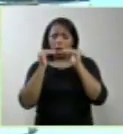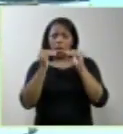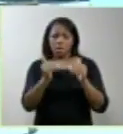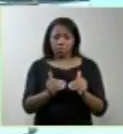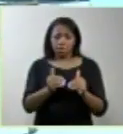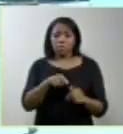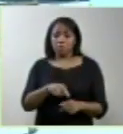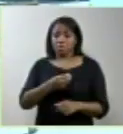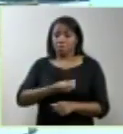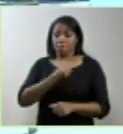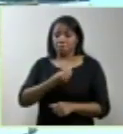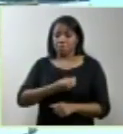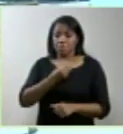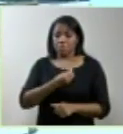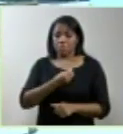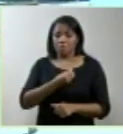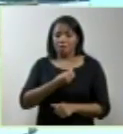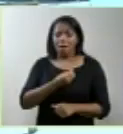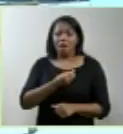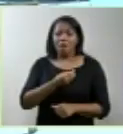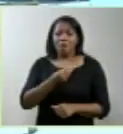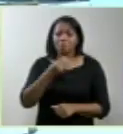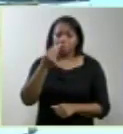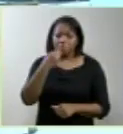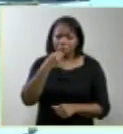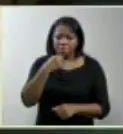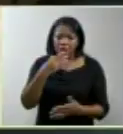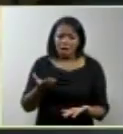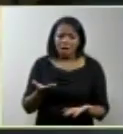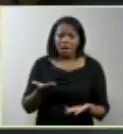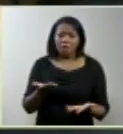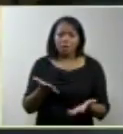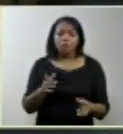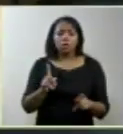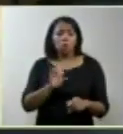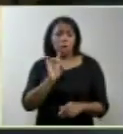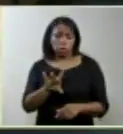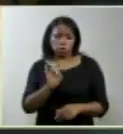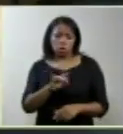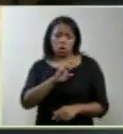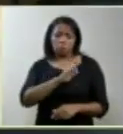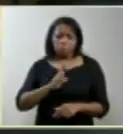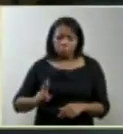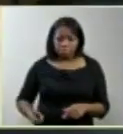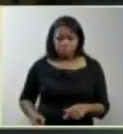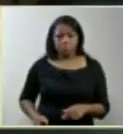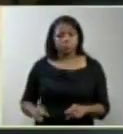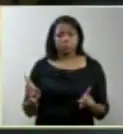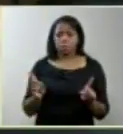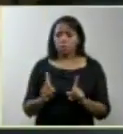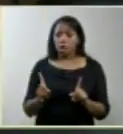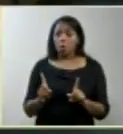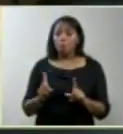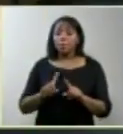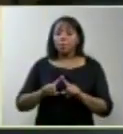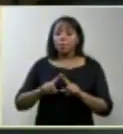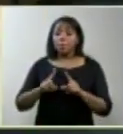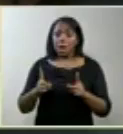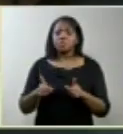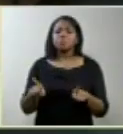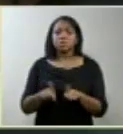essa vida humana fragilizada não é só um exercício de uma posição religiosa ou humanística. É também uma